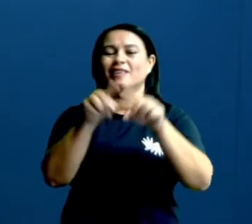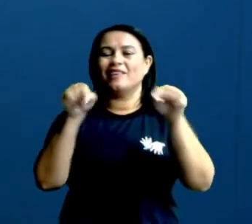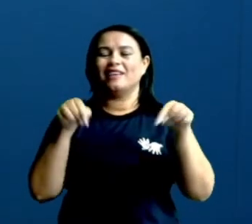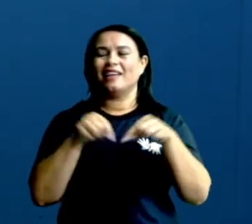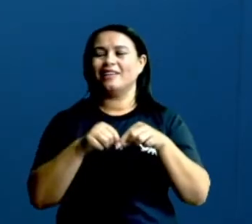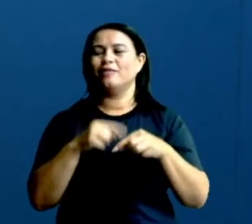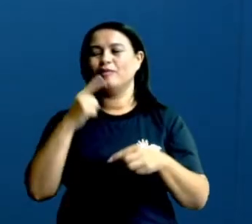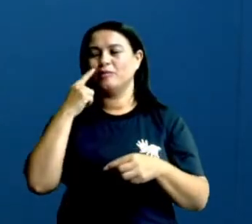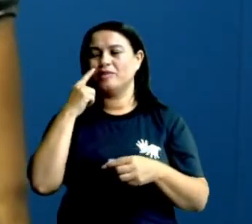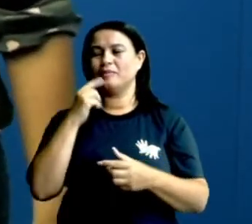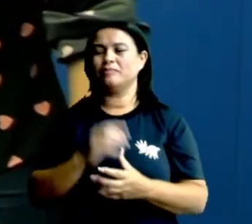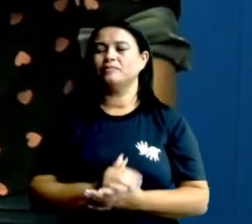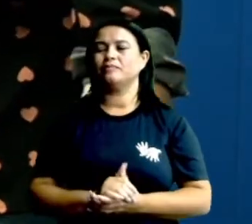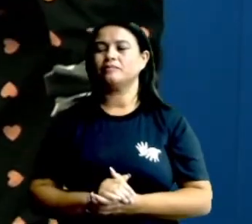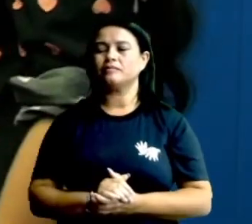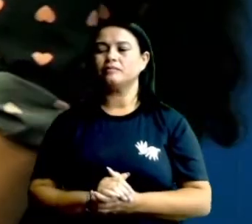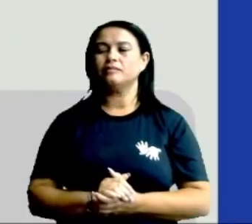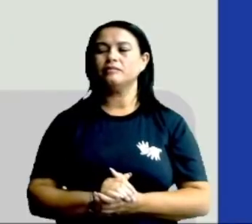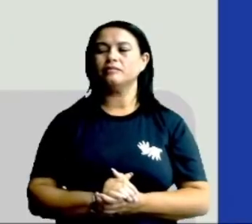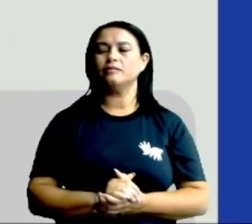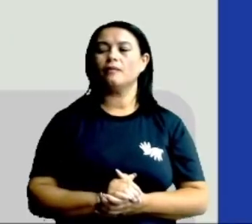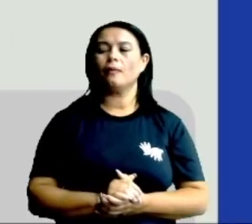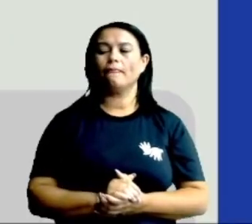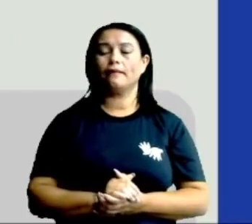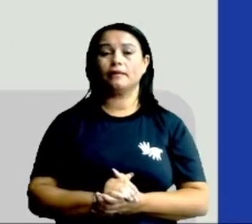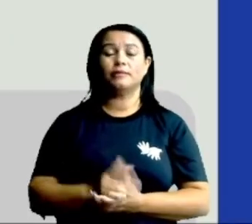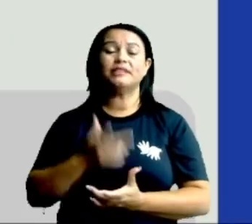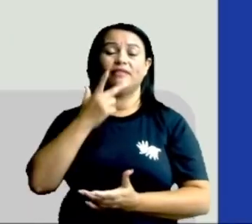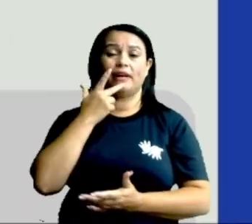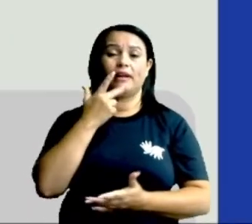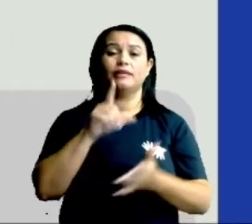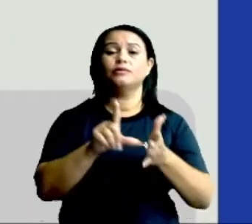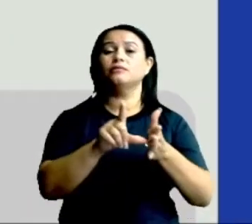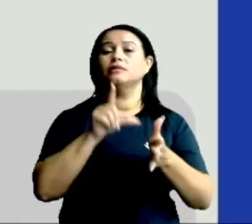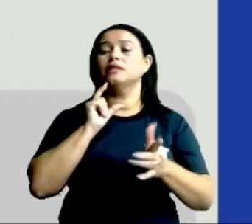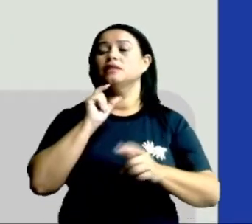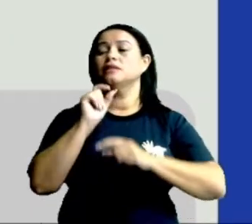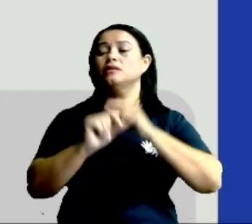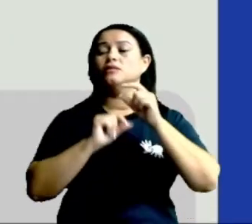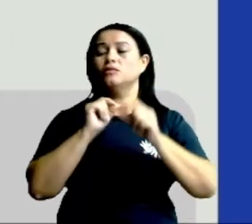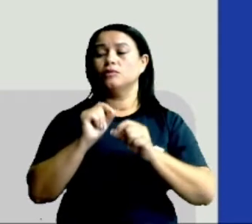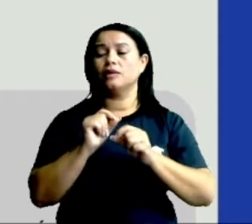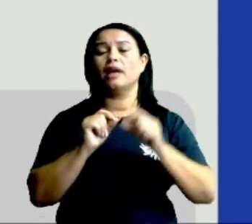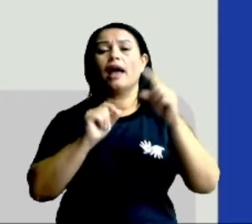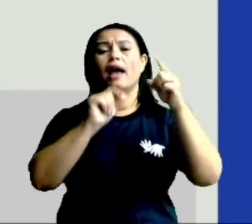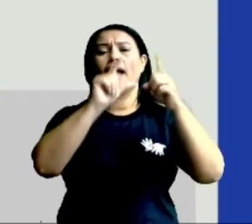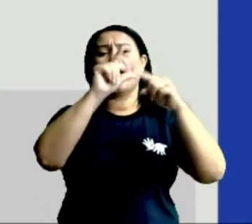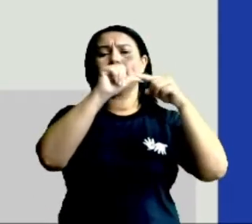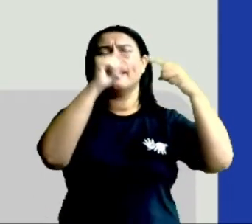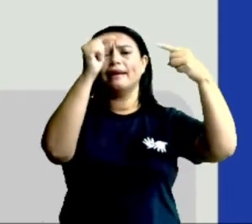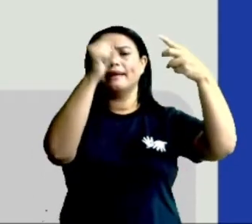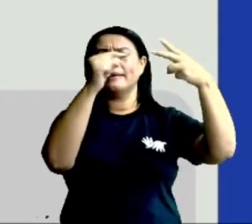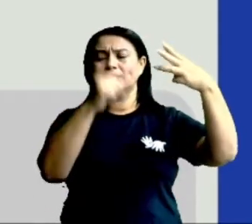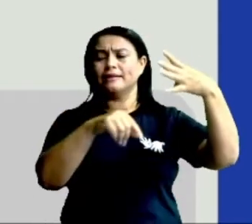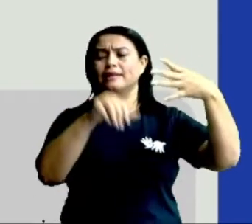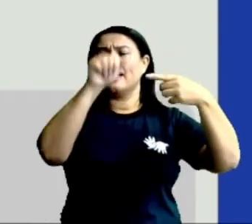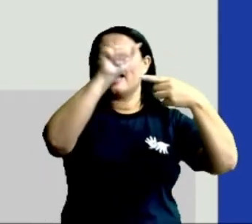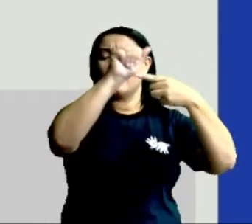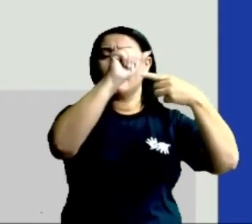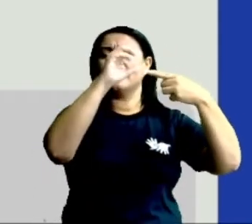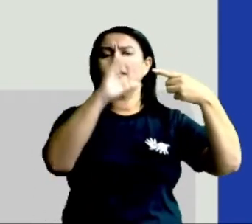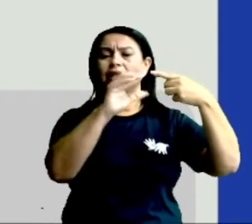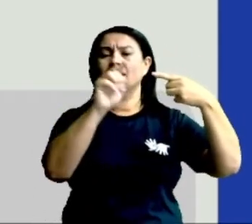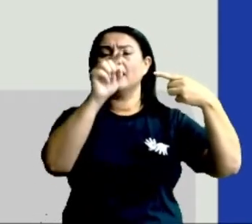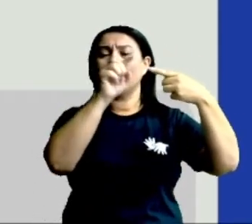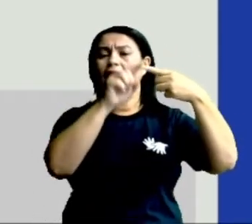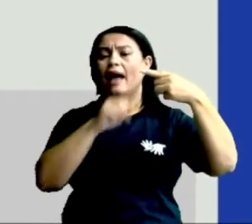vamos lá. Ó. Então como eu disse a vocês. Né? Cada letrinho que significa. AC é a